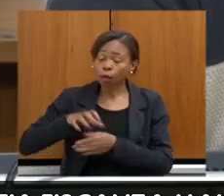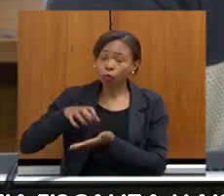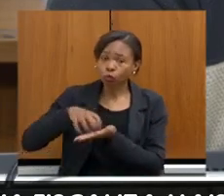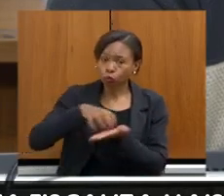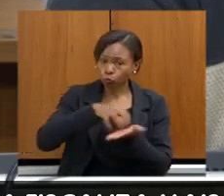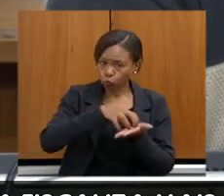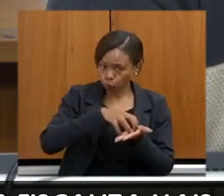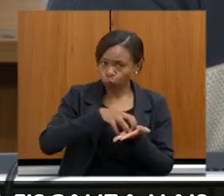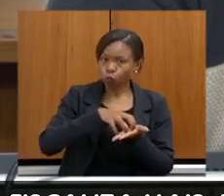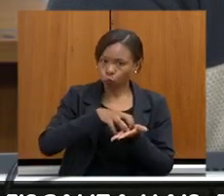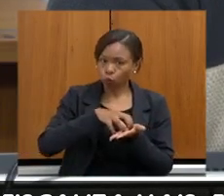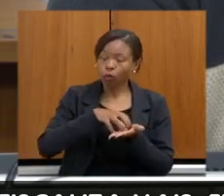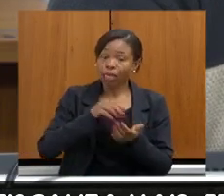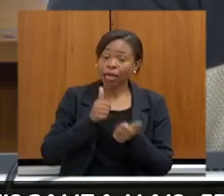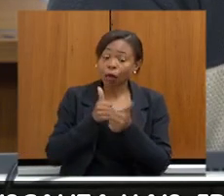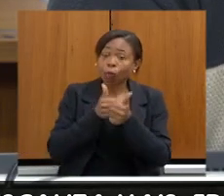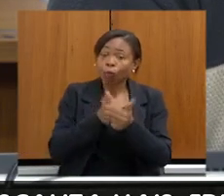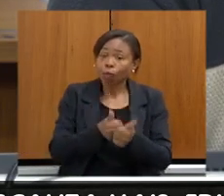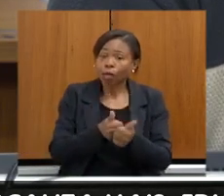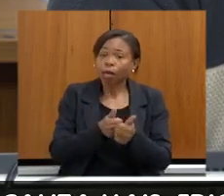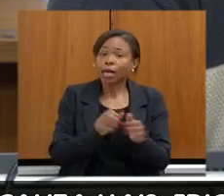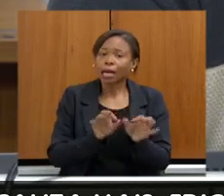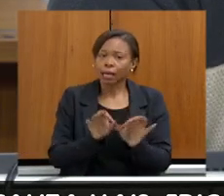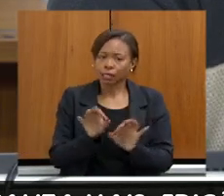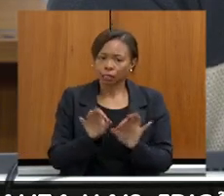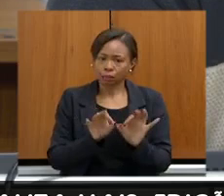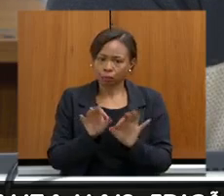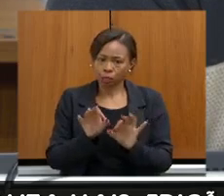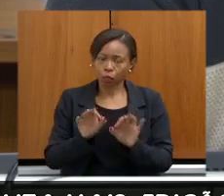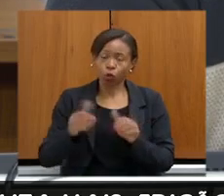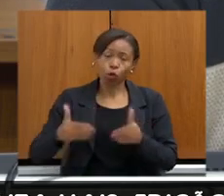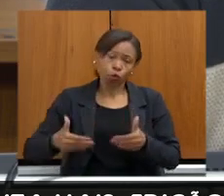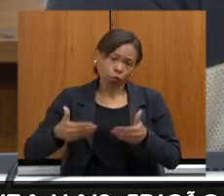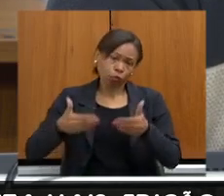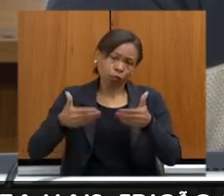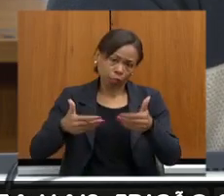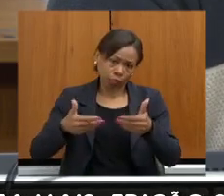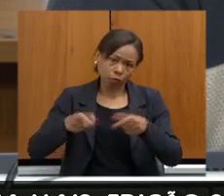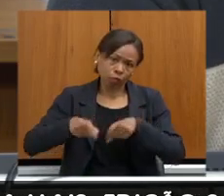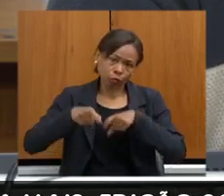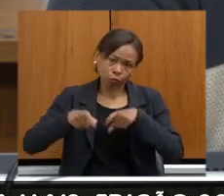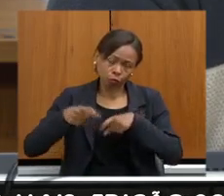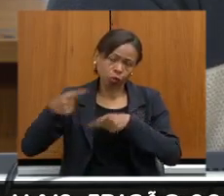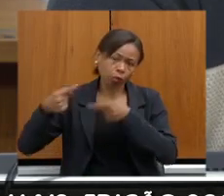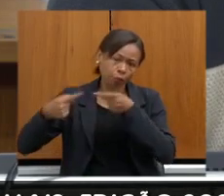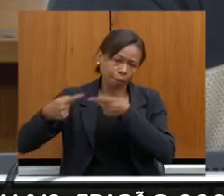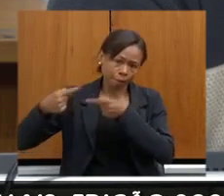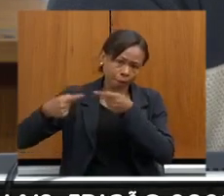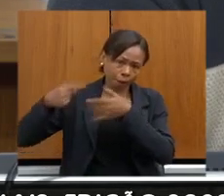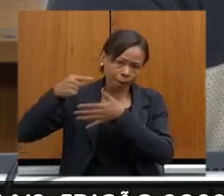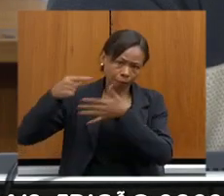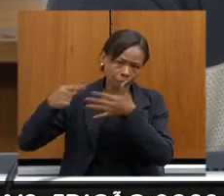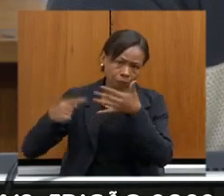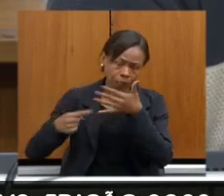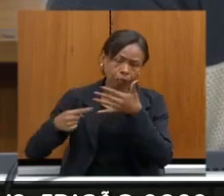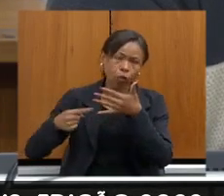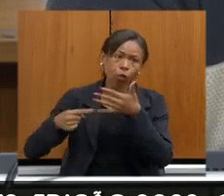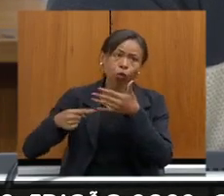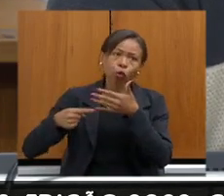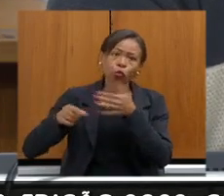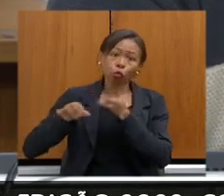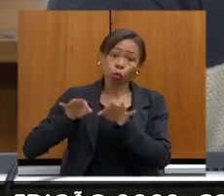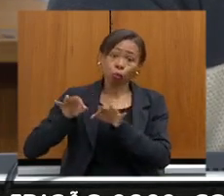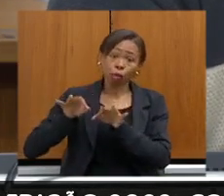plano do que o Ministério da Agricultura tem discutido, que esse plano ABC+, já